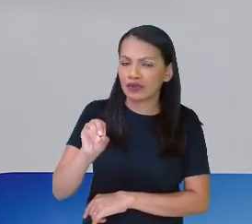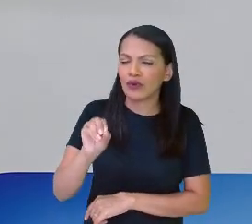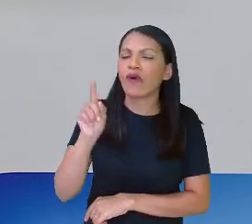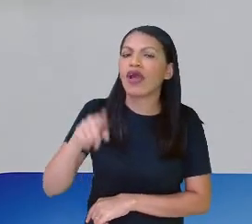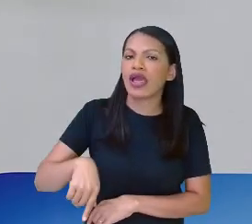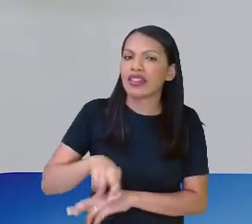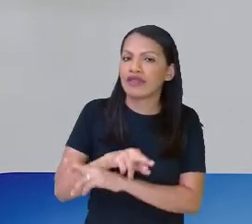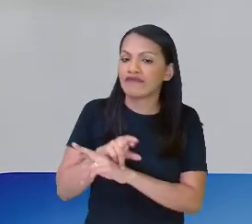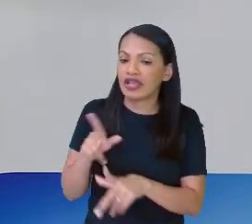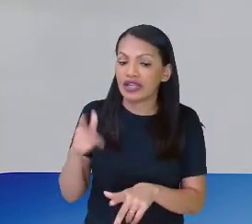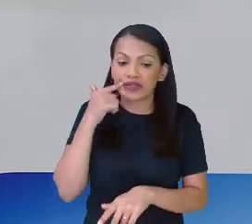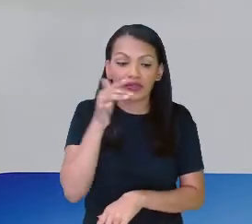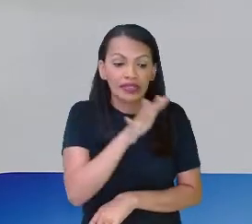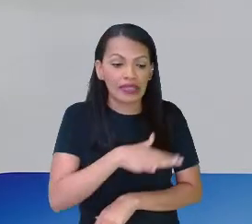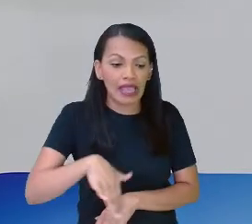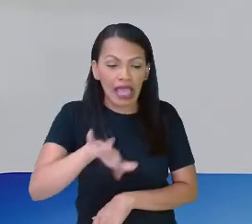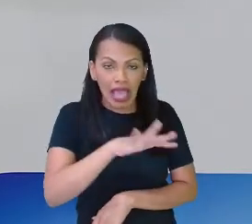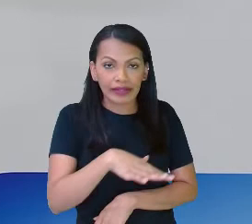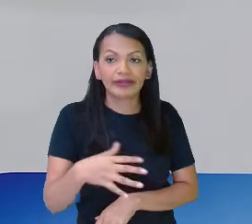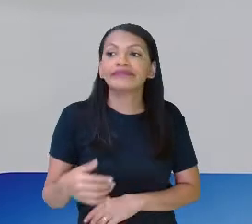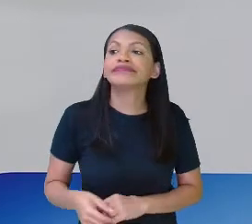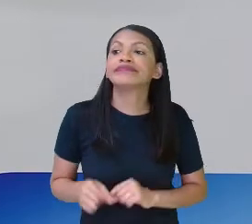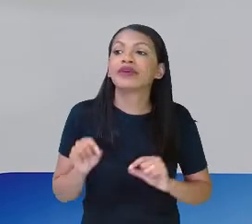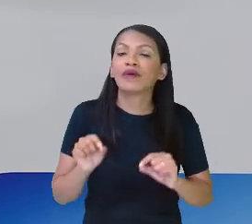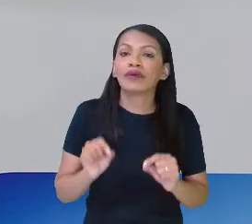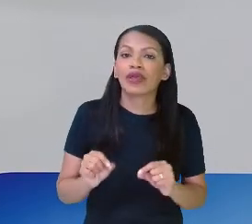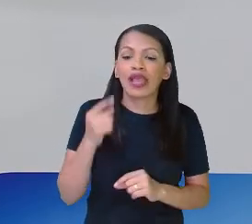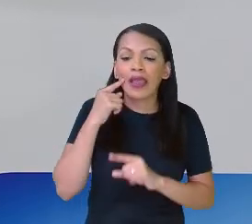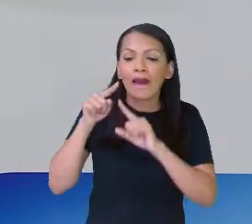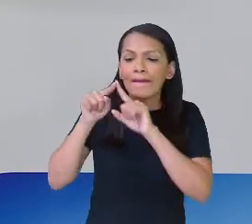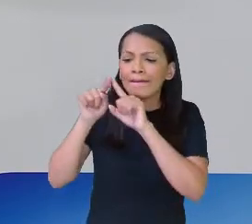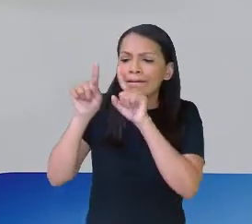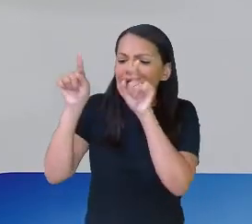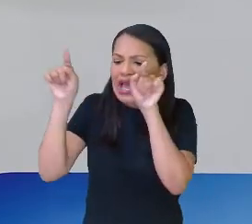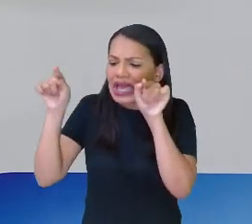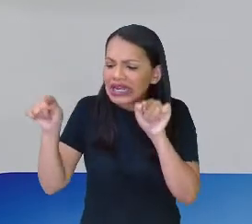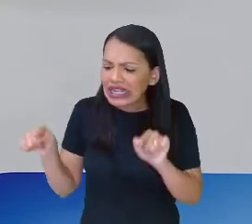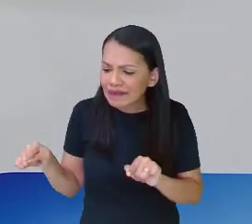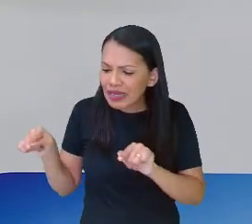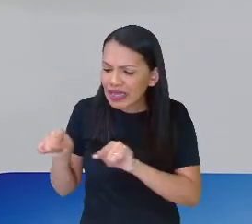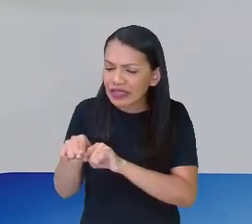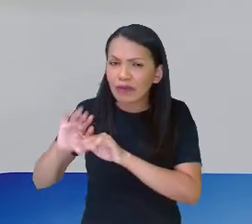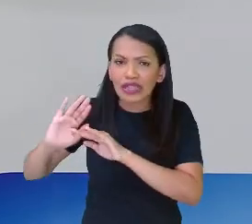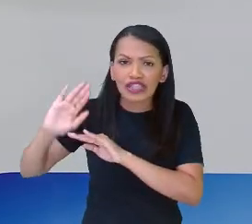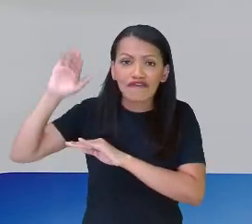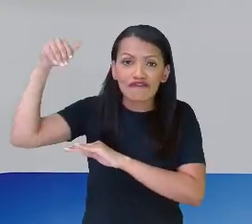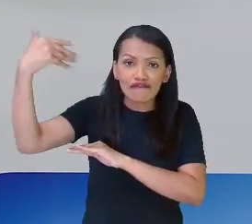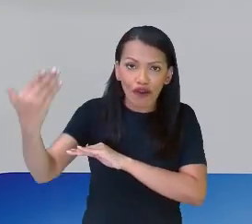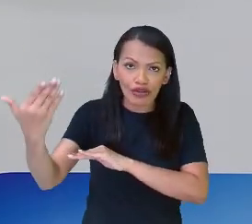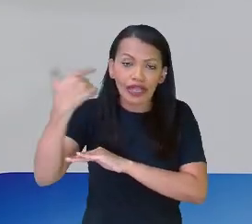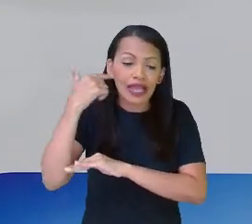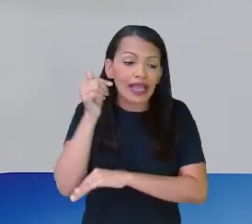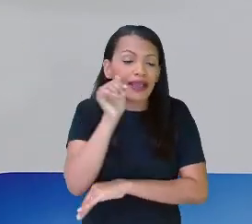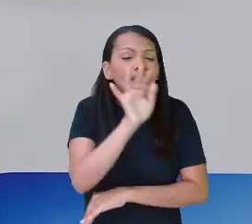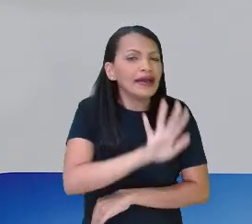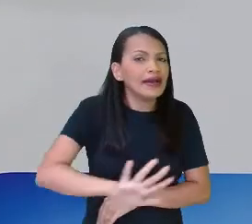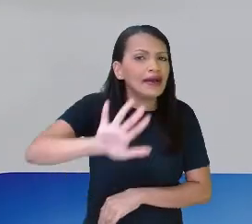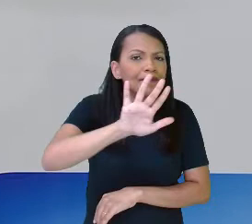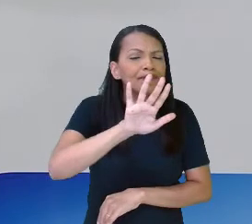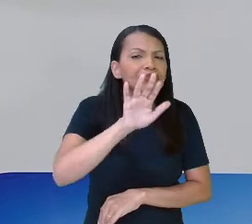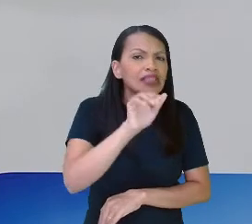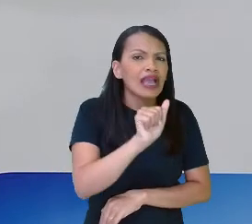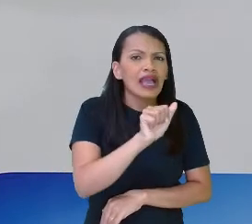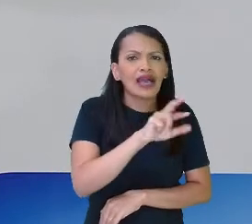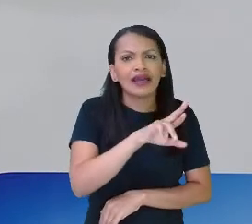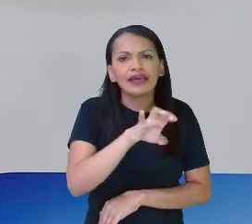o contorno, área, olha aqui, área é a parte de dentro, tá bom, minha gente?